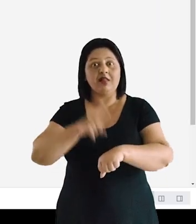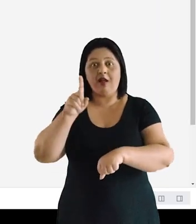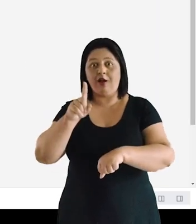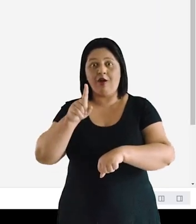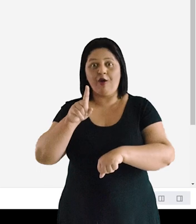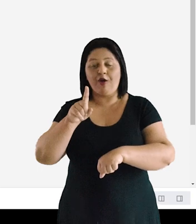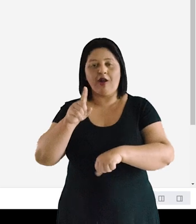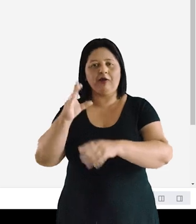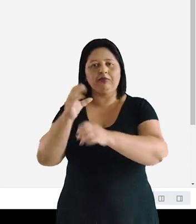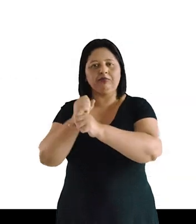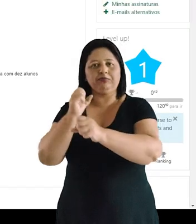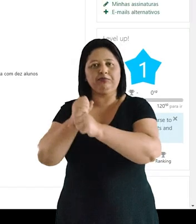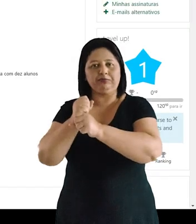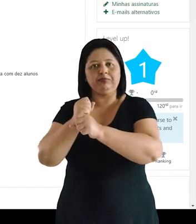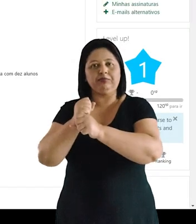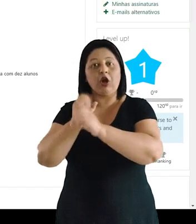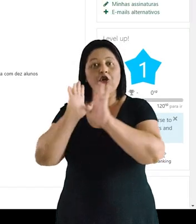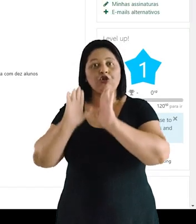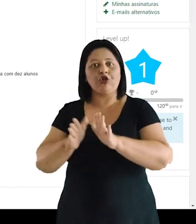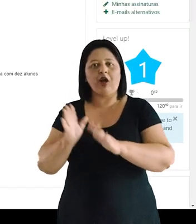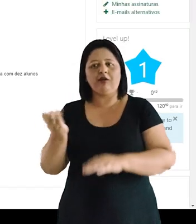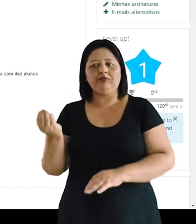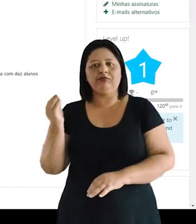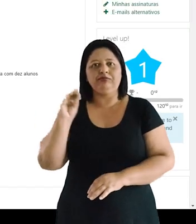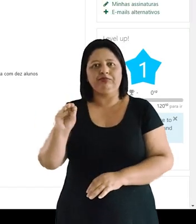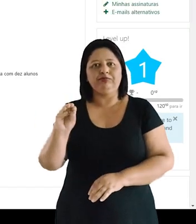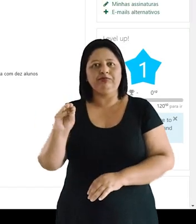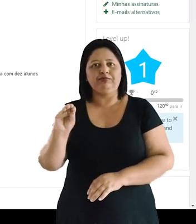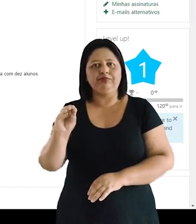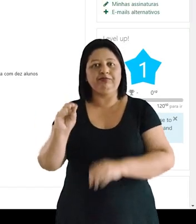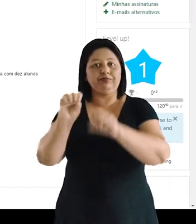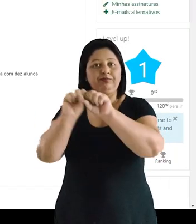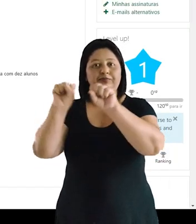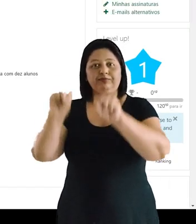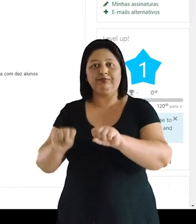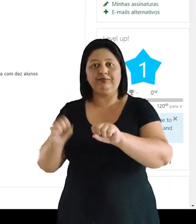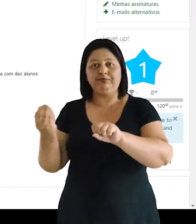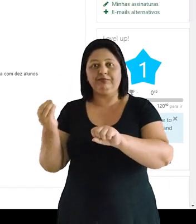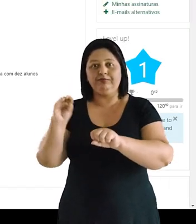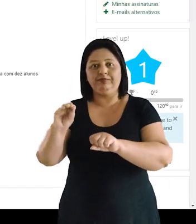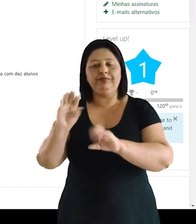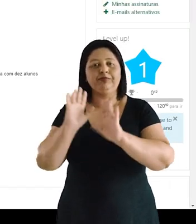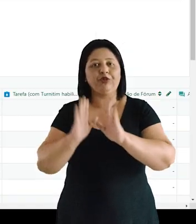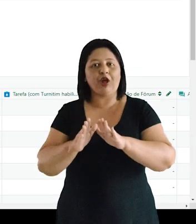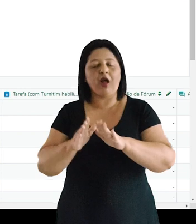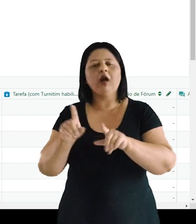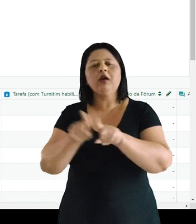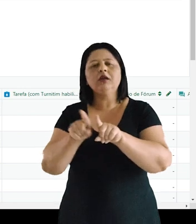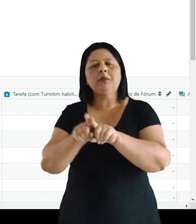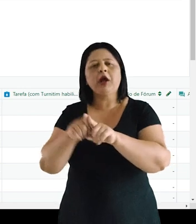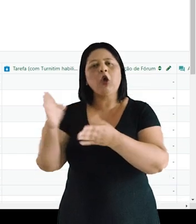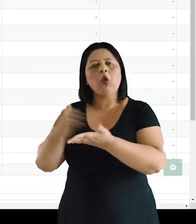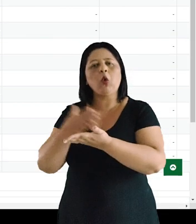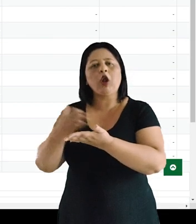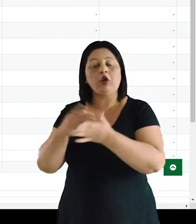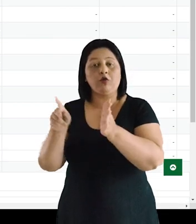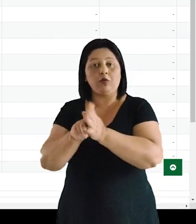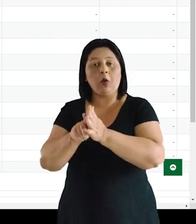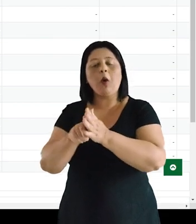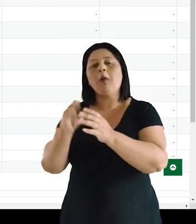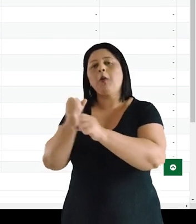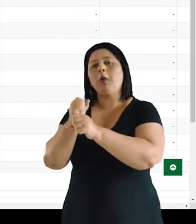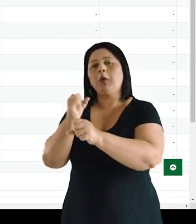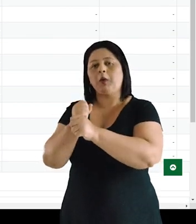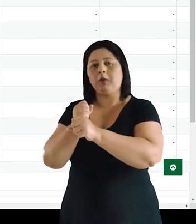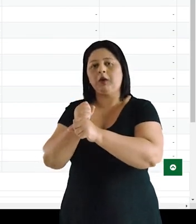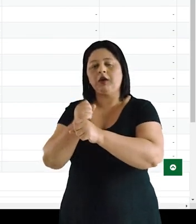Automaticamente, a nota dessa atividade vai ser lançada no livro de notas. Então, eu vou lá no